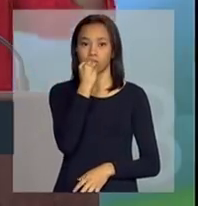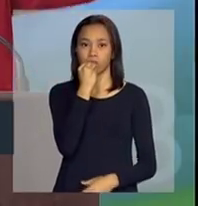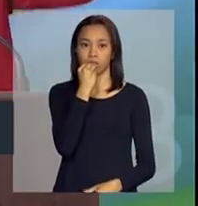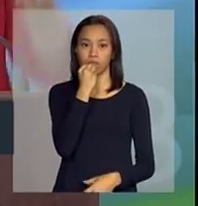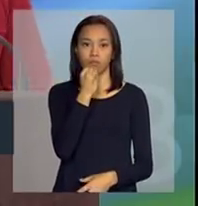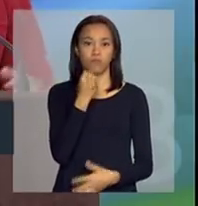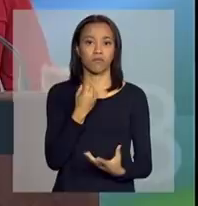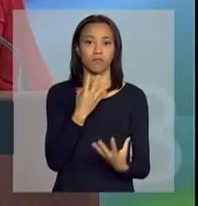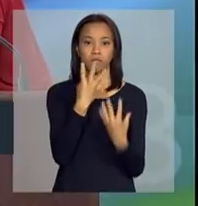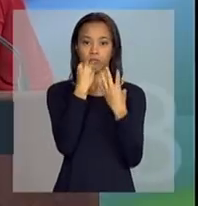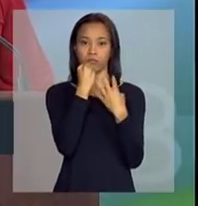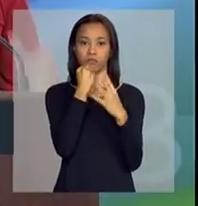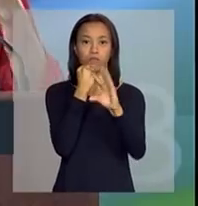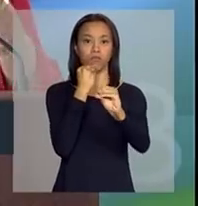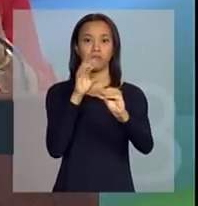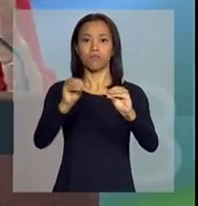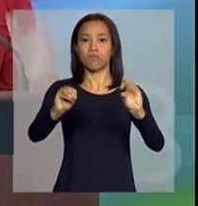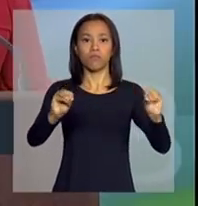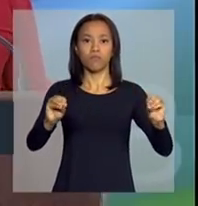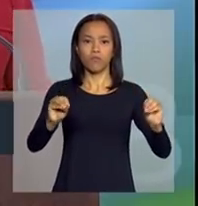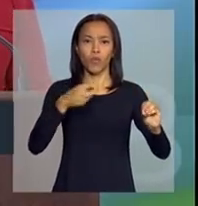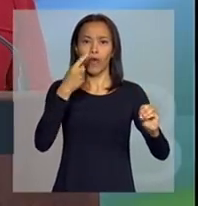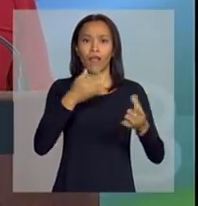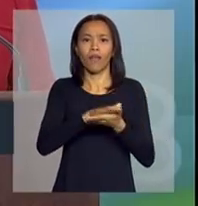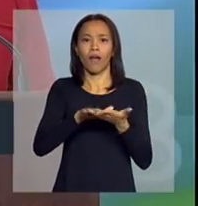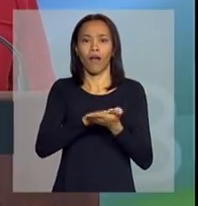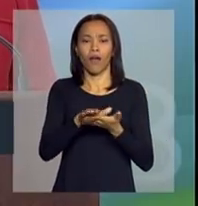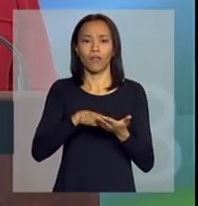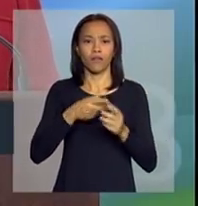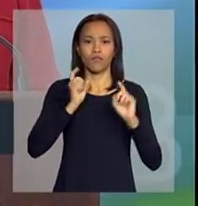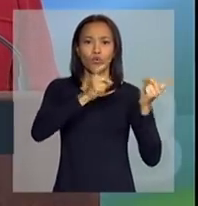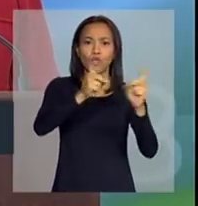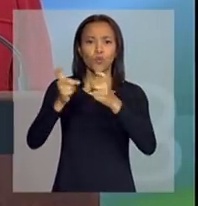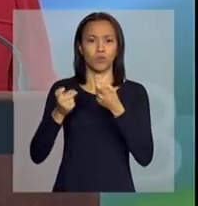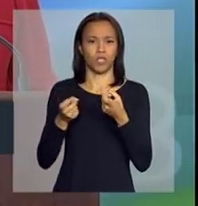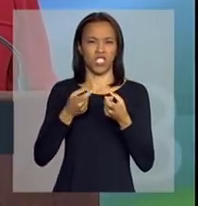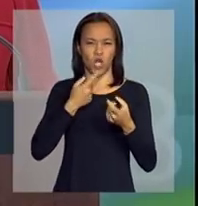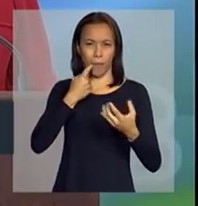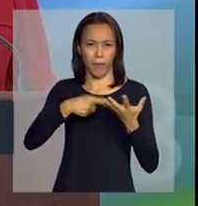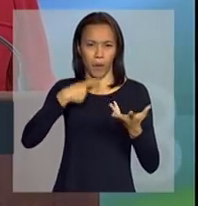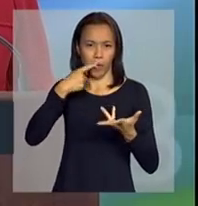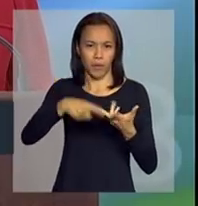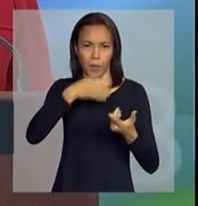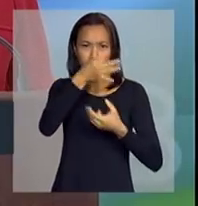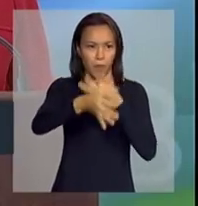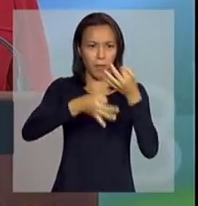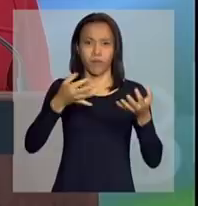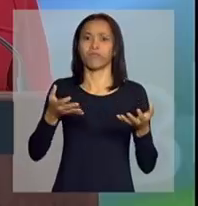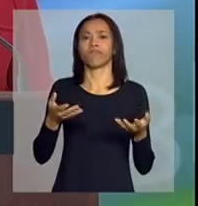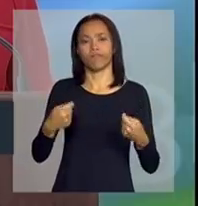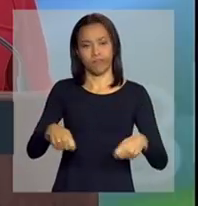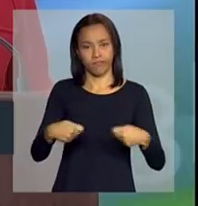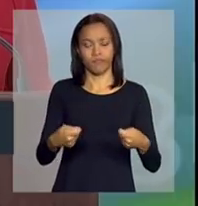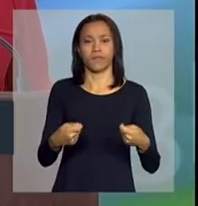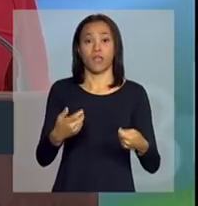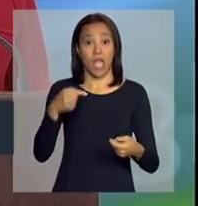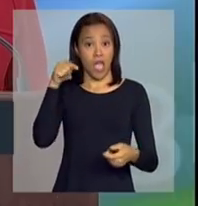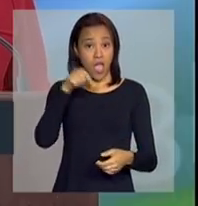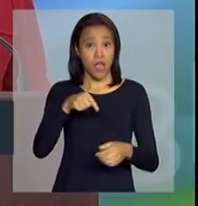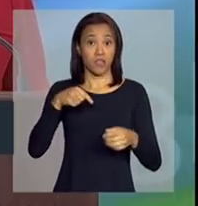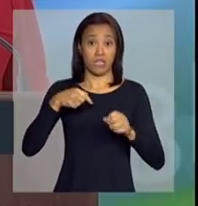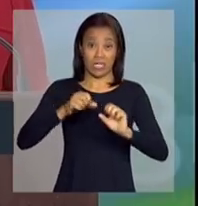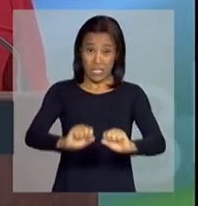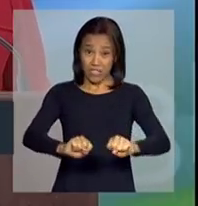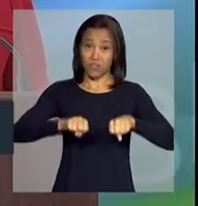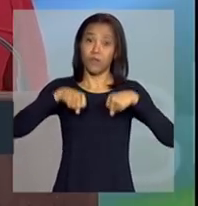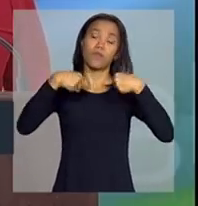é não discutir, é não debater. Acredito, portanto, que esse esforço é devido ao